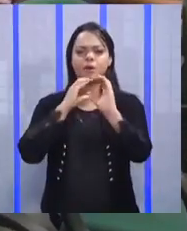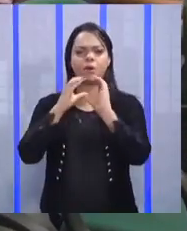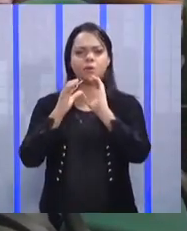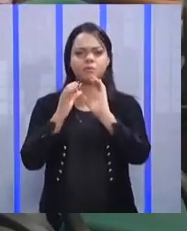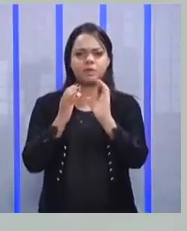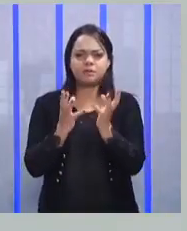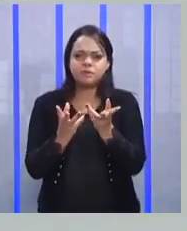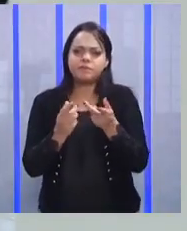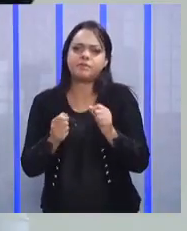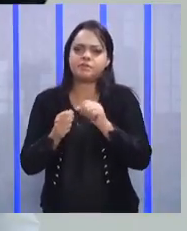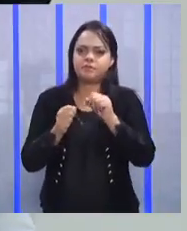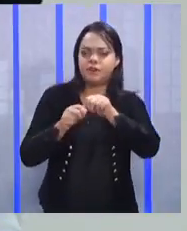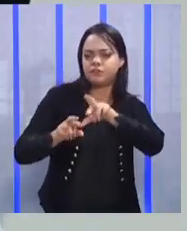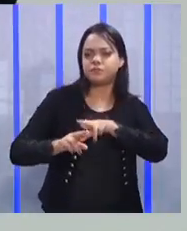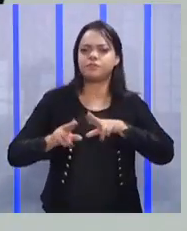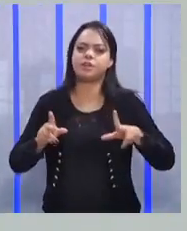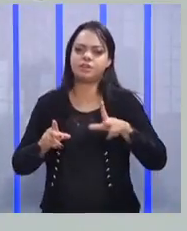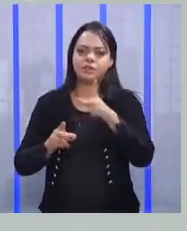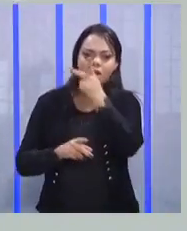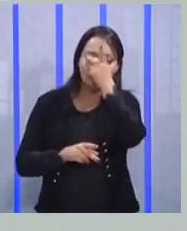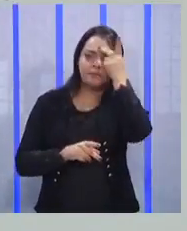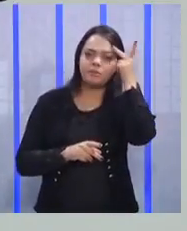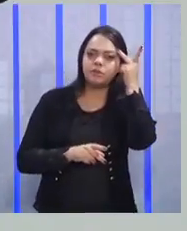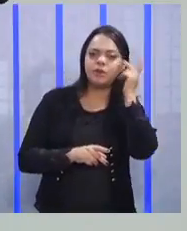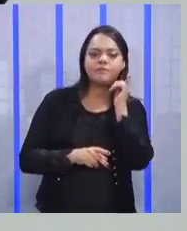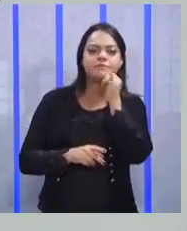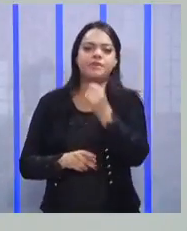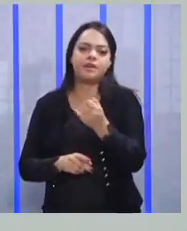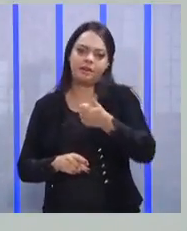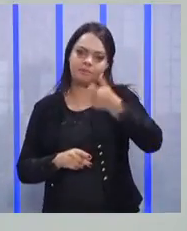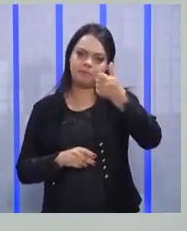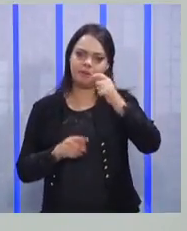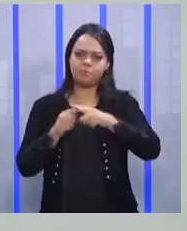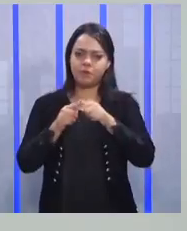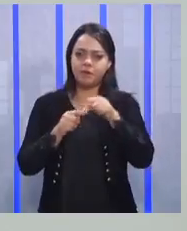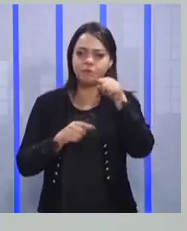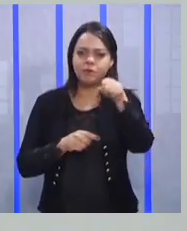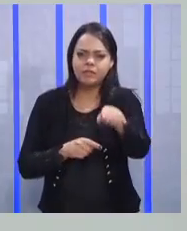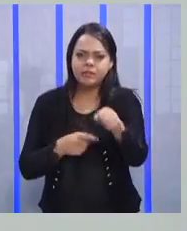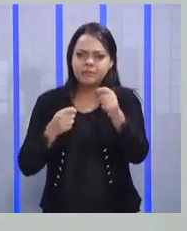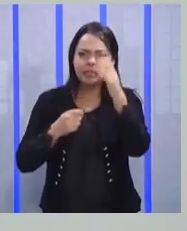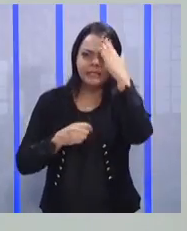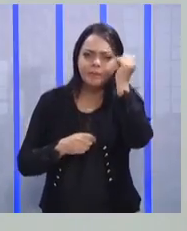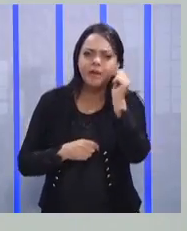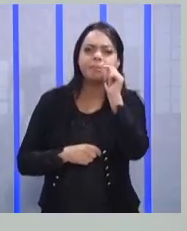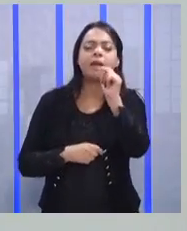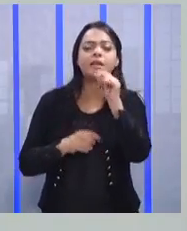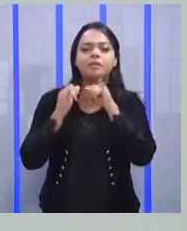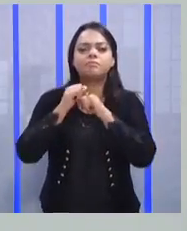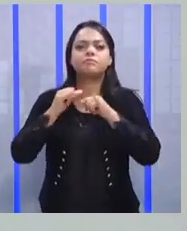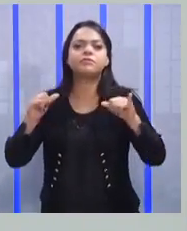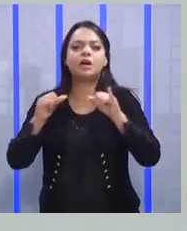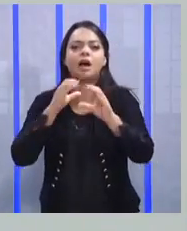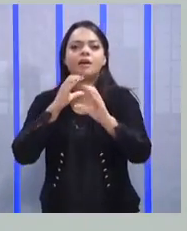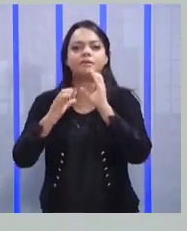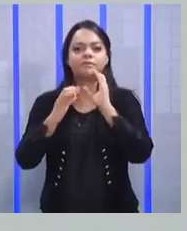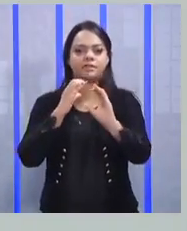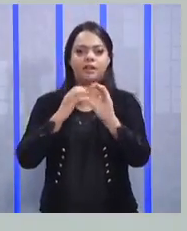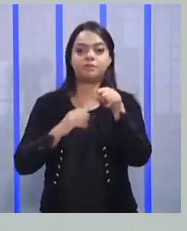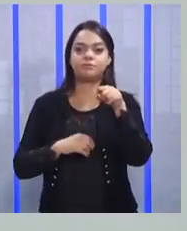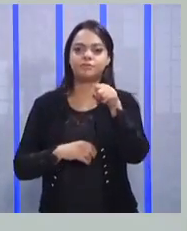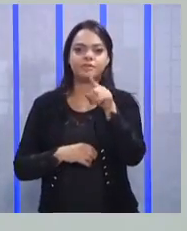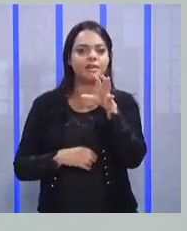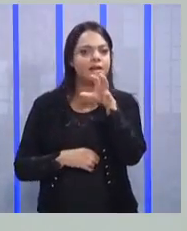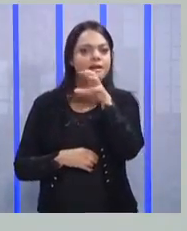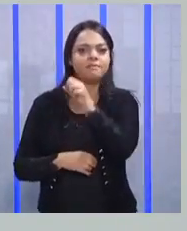receptor, ele tem que ser a primeira pessoa, porque, a partir do momento que você sabe com quem você vai se comunicar, você, automaticamente,